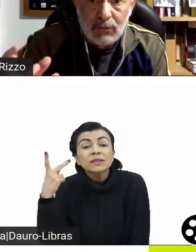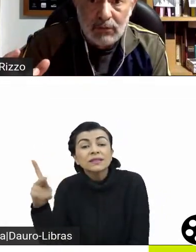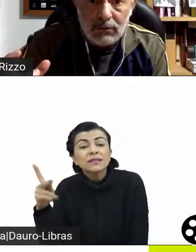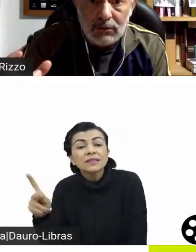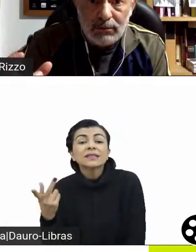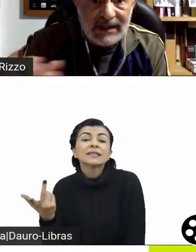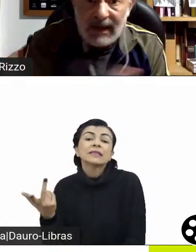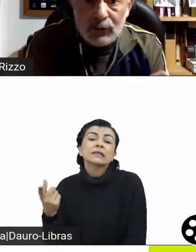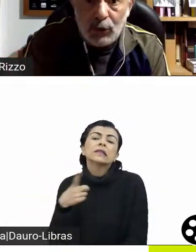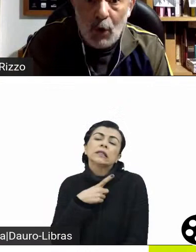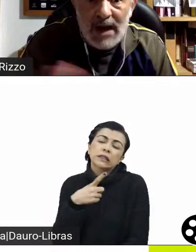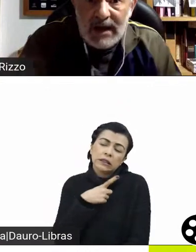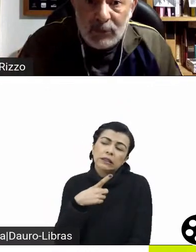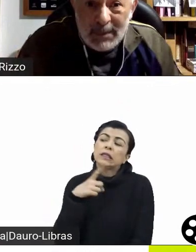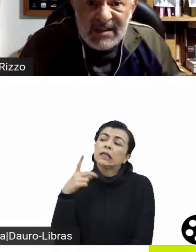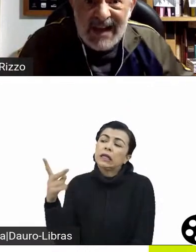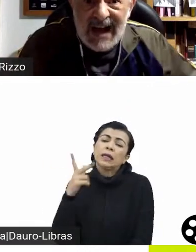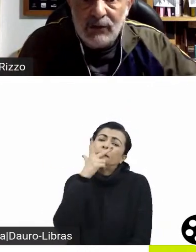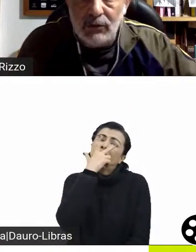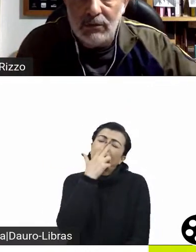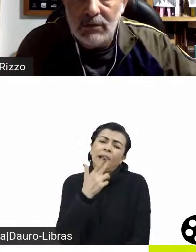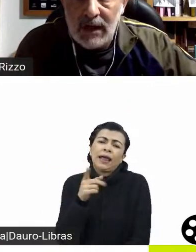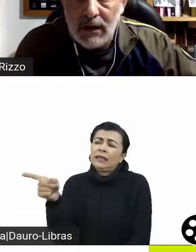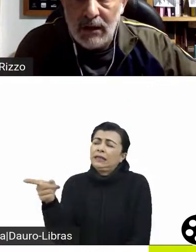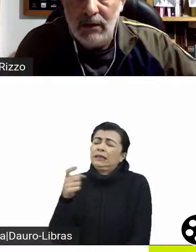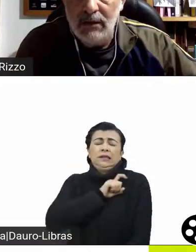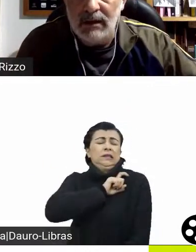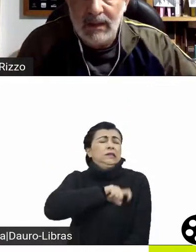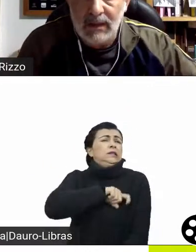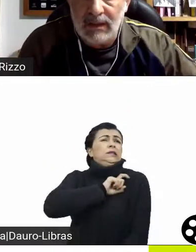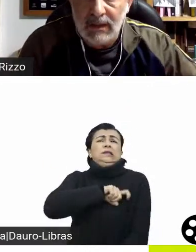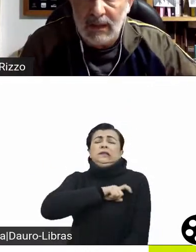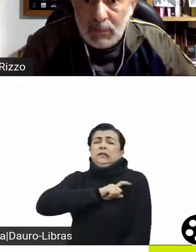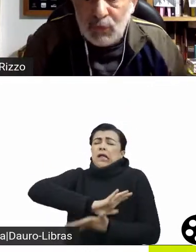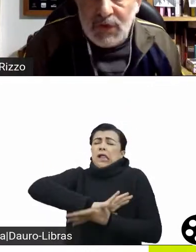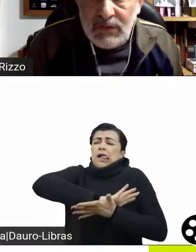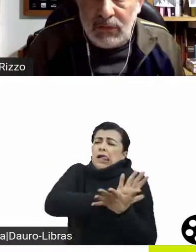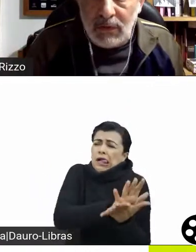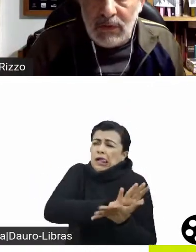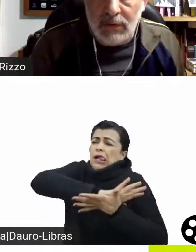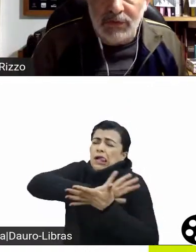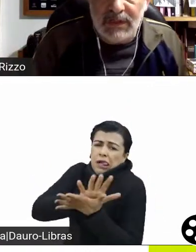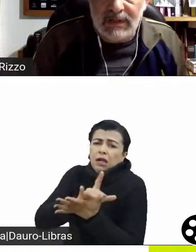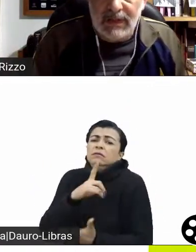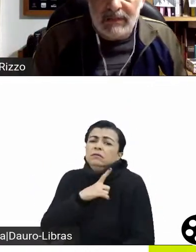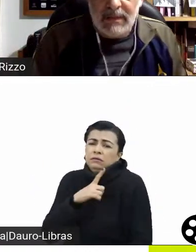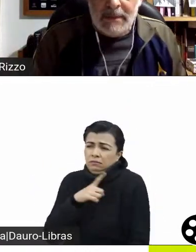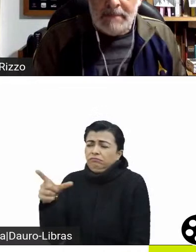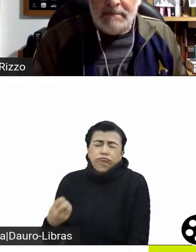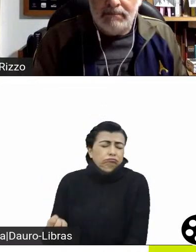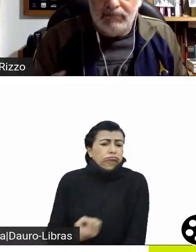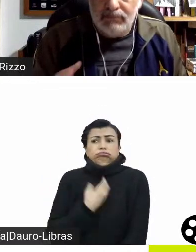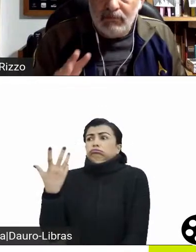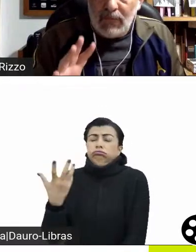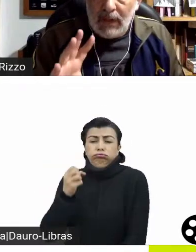aspecto predador, horrendo, pesado, né, repulsivo, eu diria até.